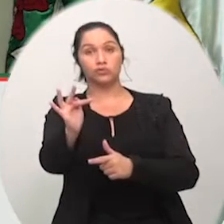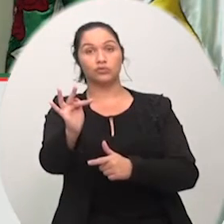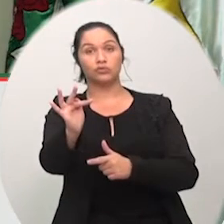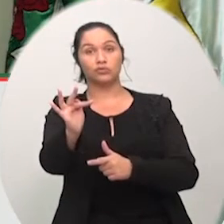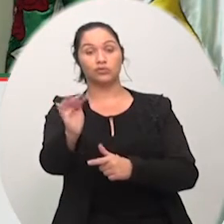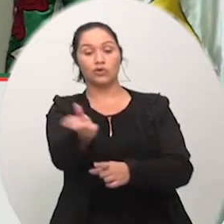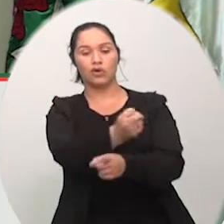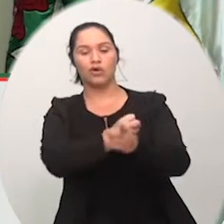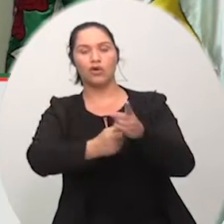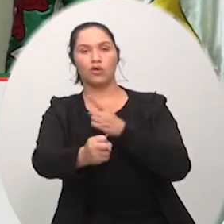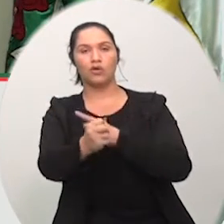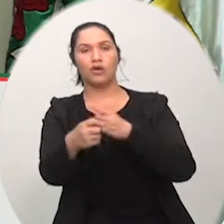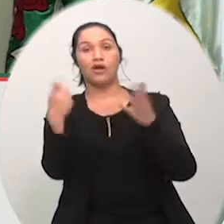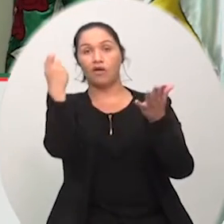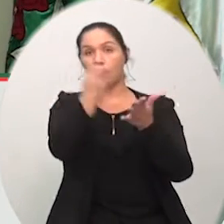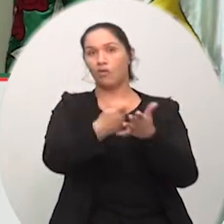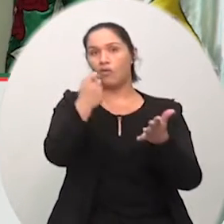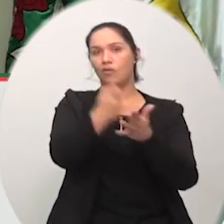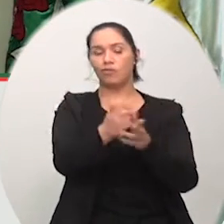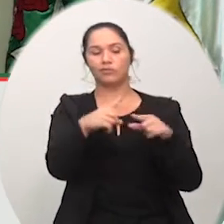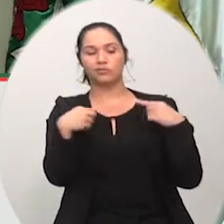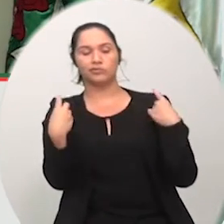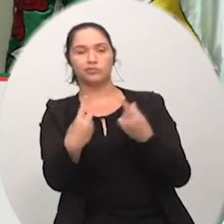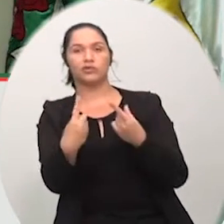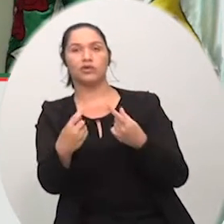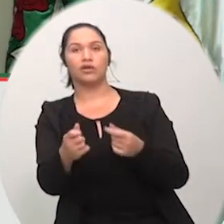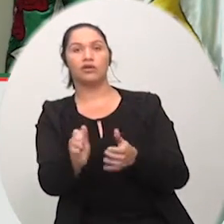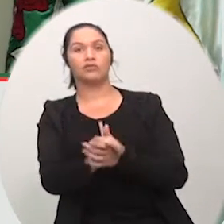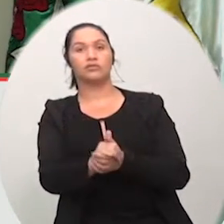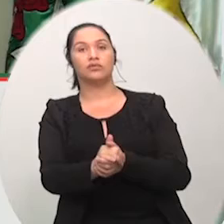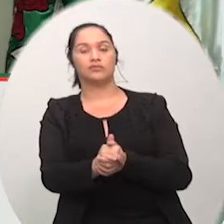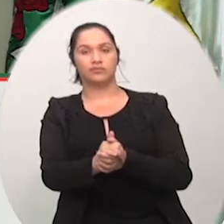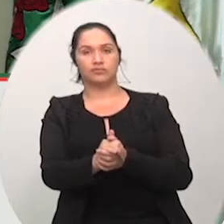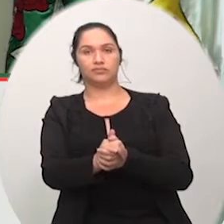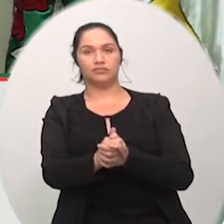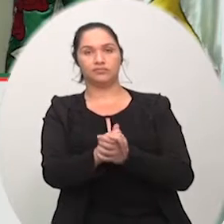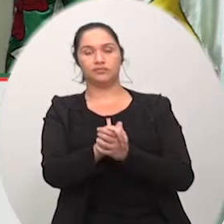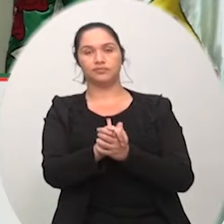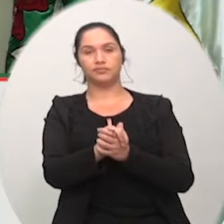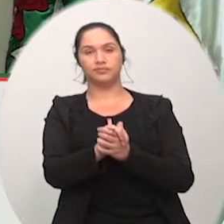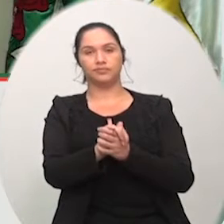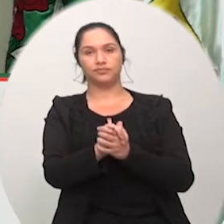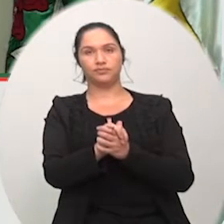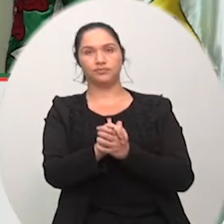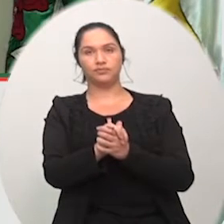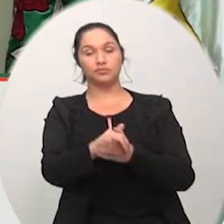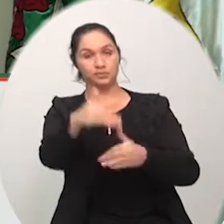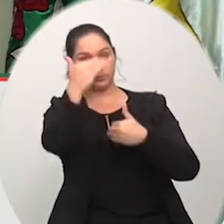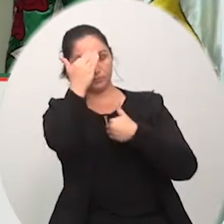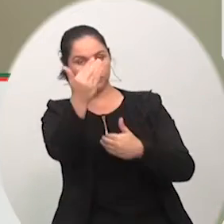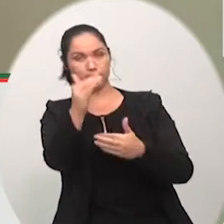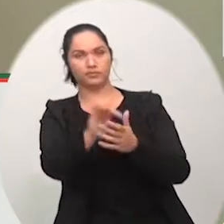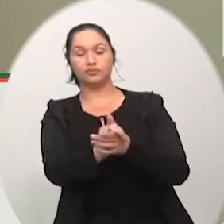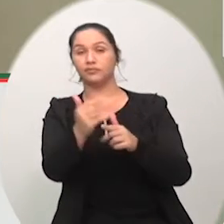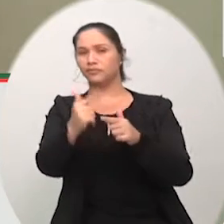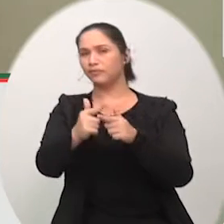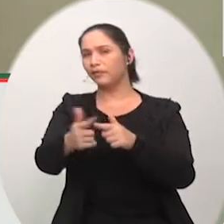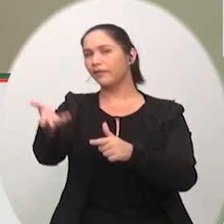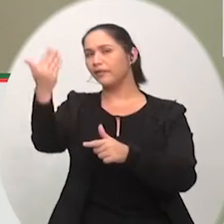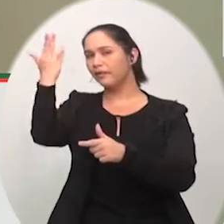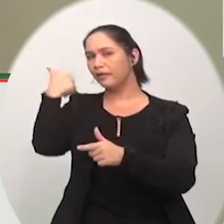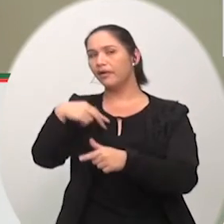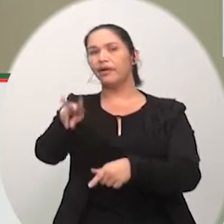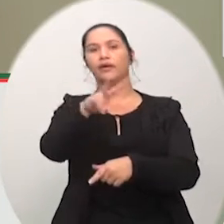eventualmente, cometemos os mesmos erros do passado, tornar a somaté na situação que foi até o presente dado. Obrigado. Porque, na época, o